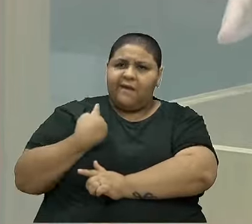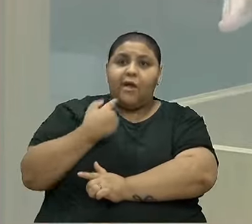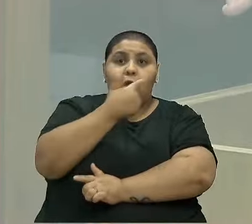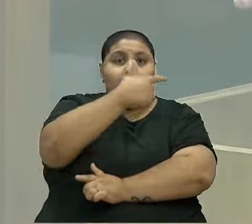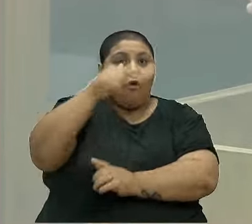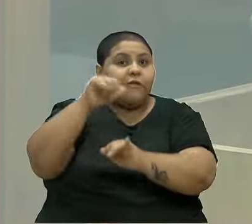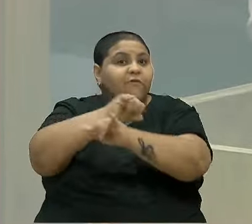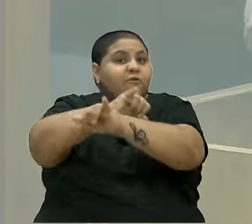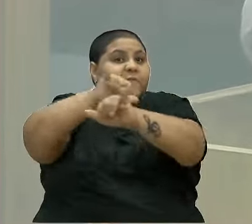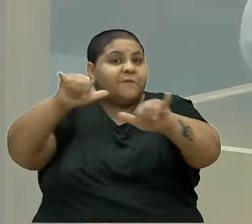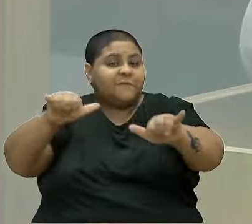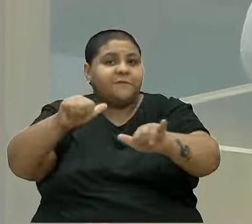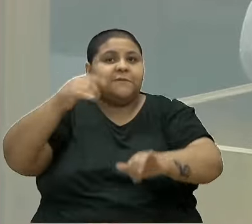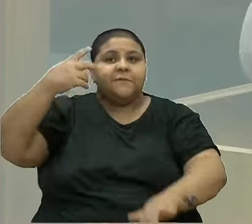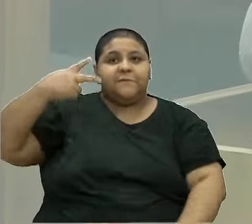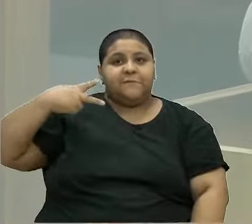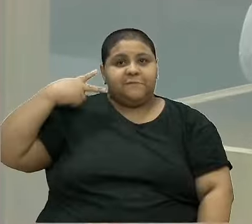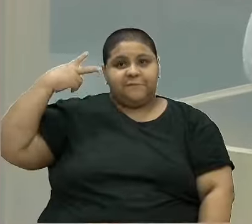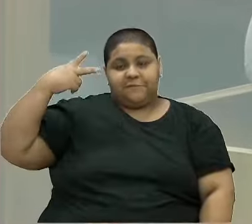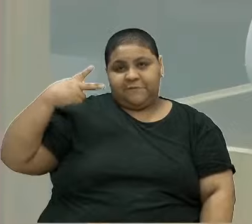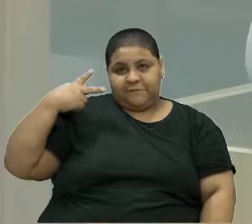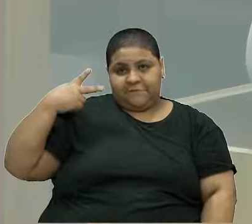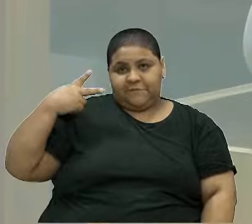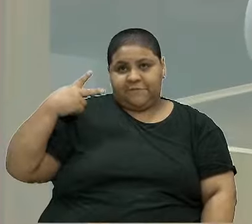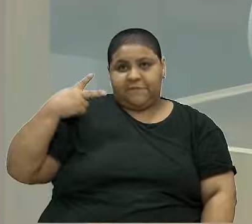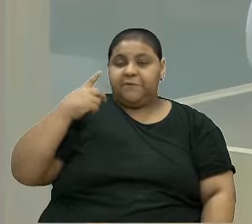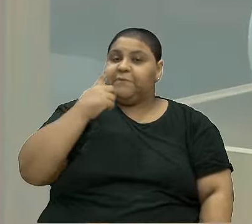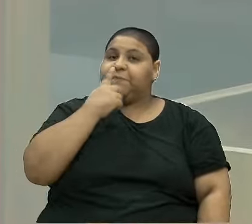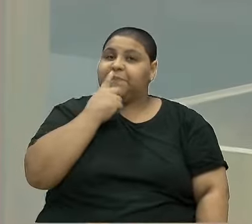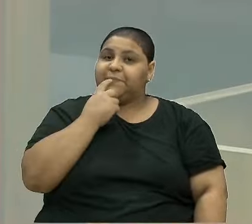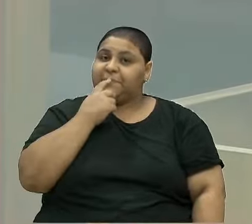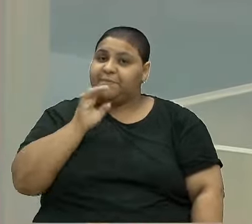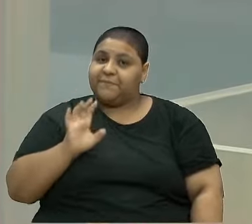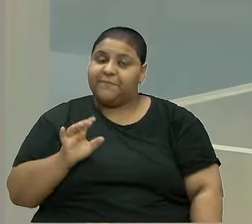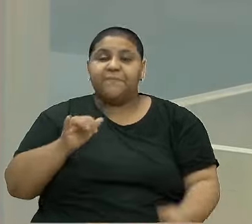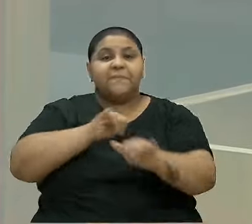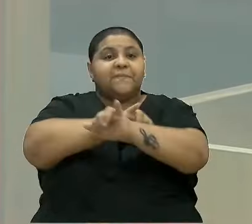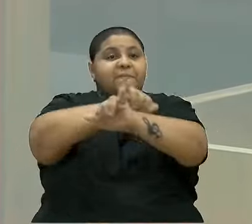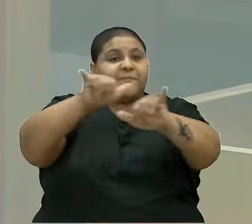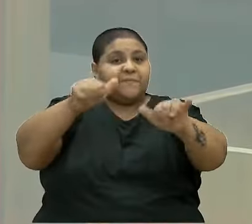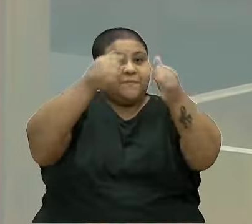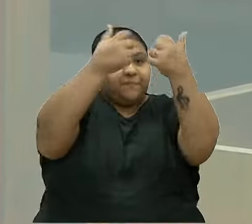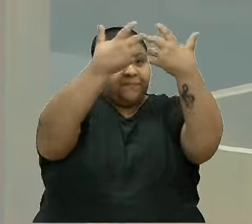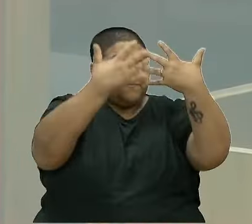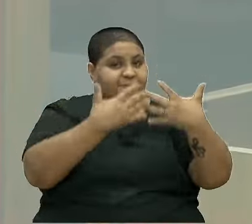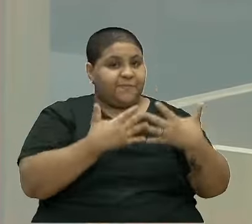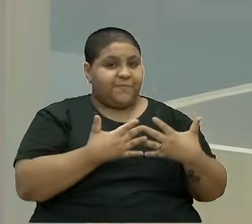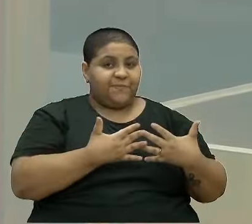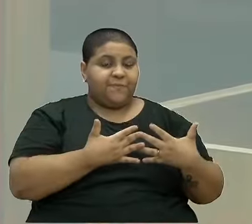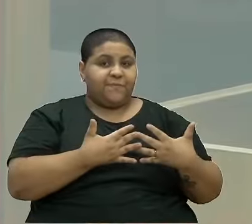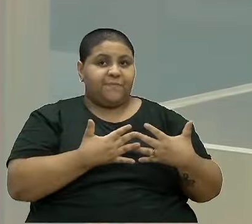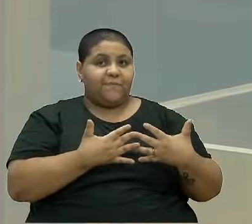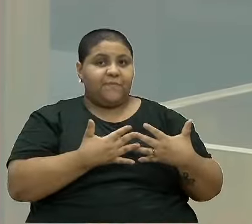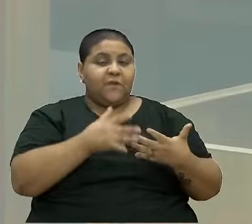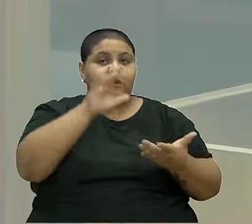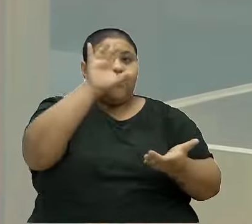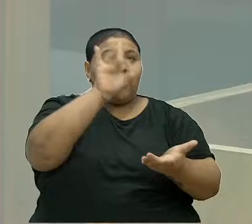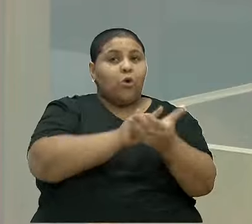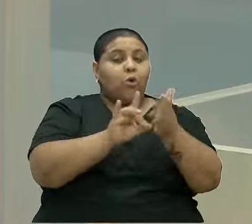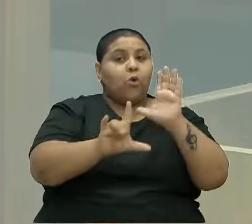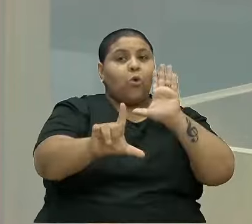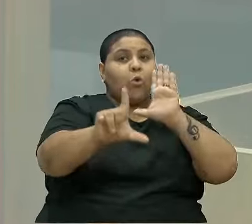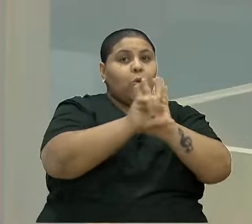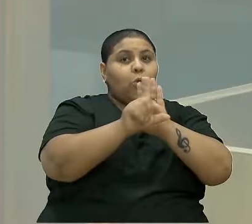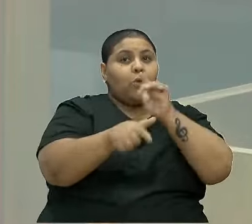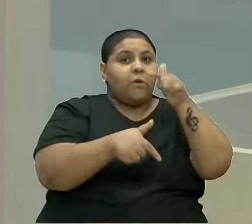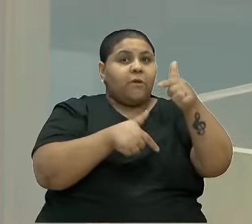outra notícia, vereadora doutora Rose Frigieri. A notícia diz o seguinte. A consolidação da legislação